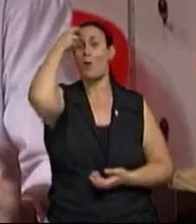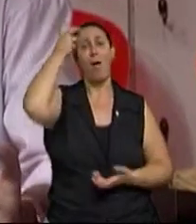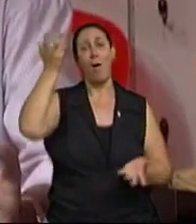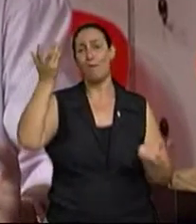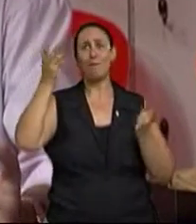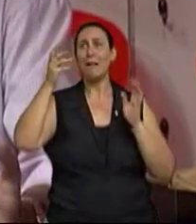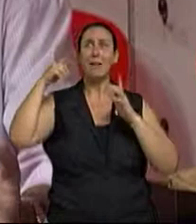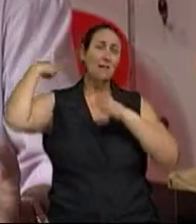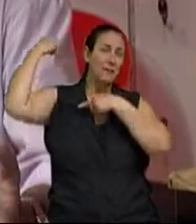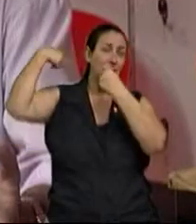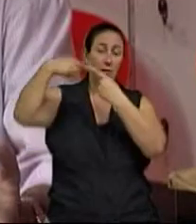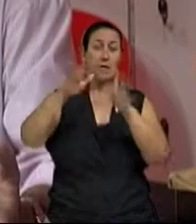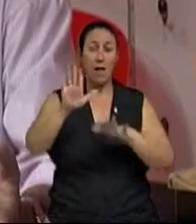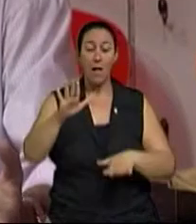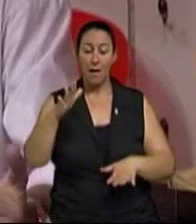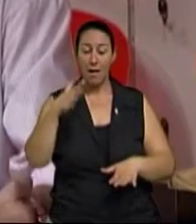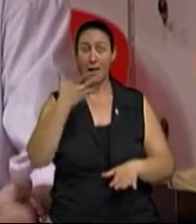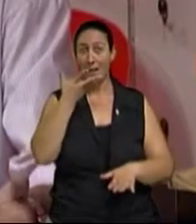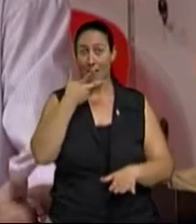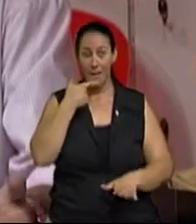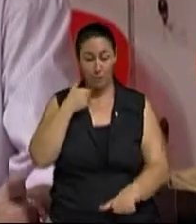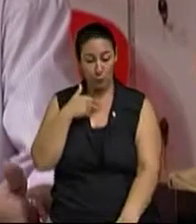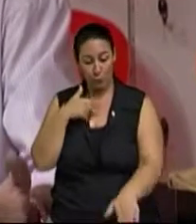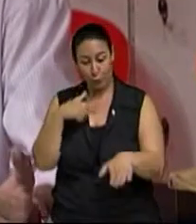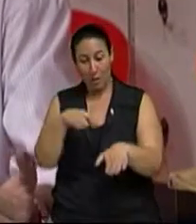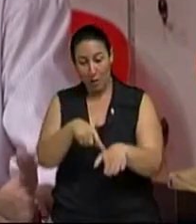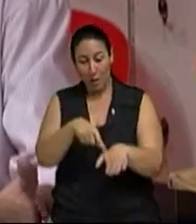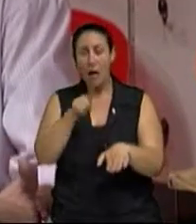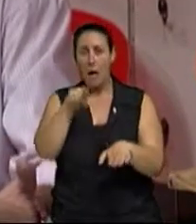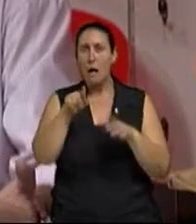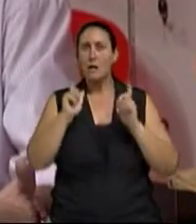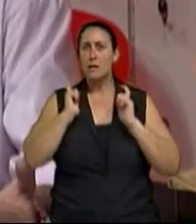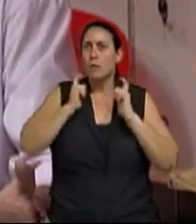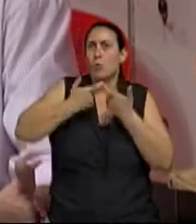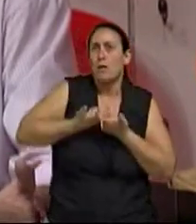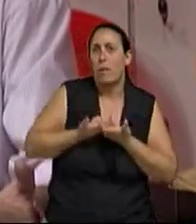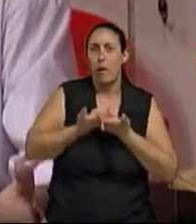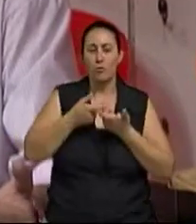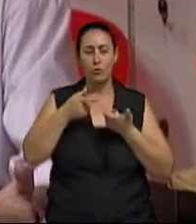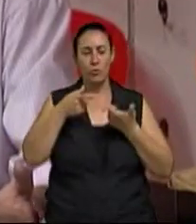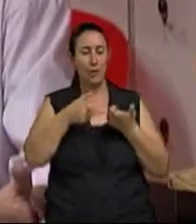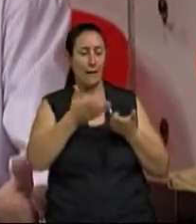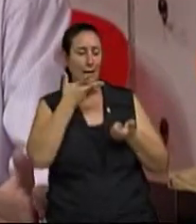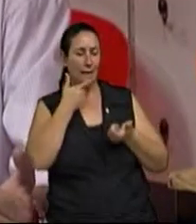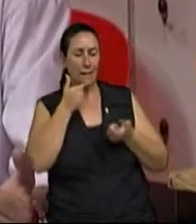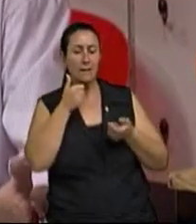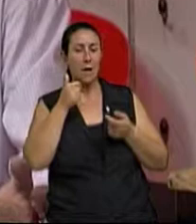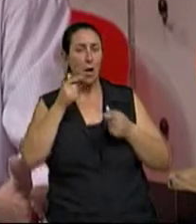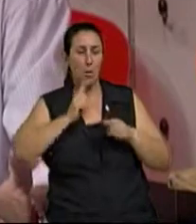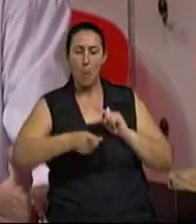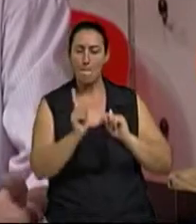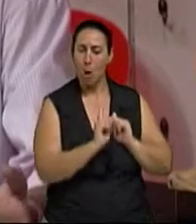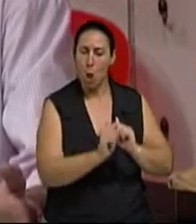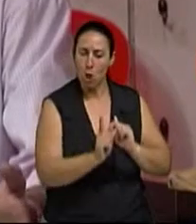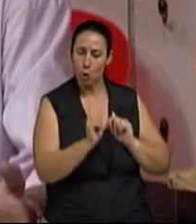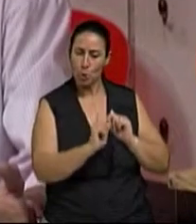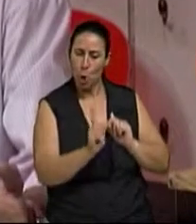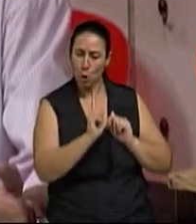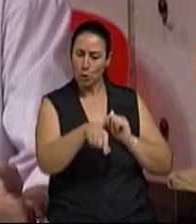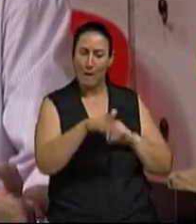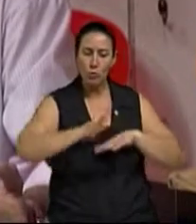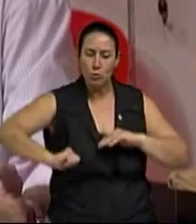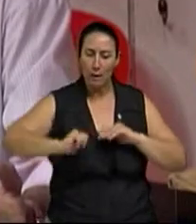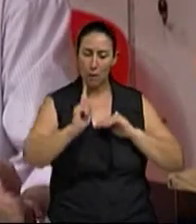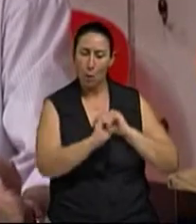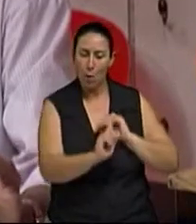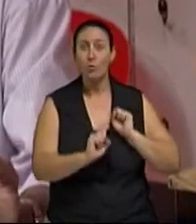a criança é negada a ela a sexualidade, expressão sexual é negada e ao idoso também é negada